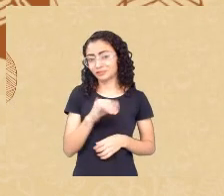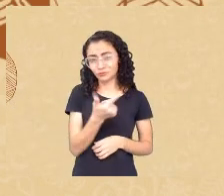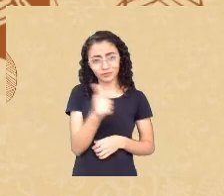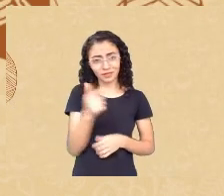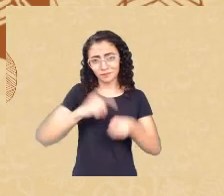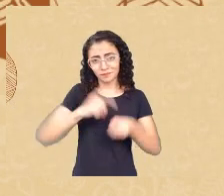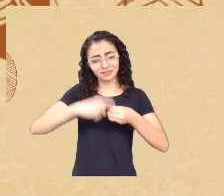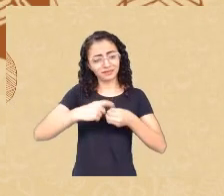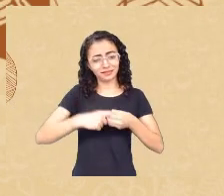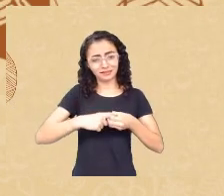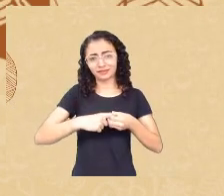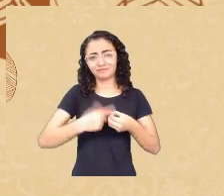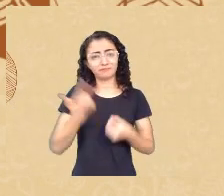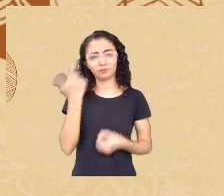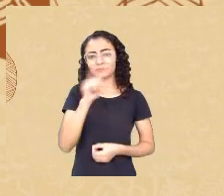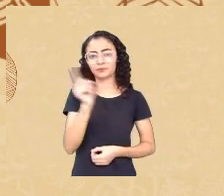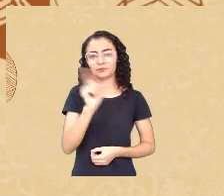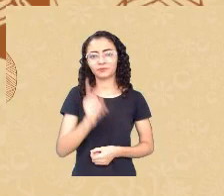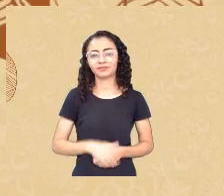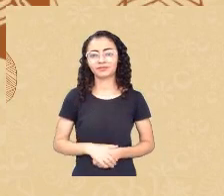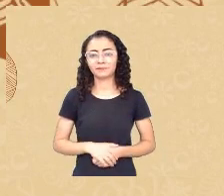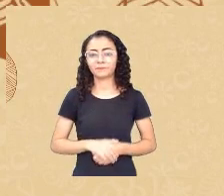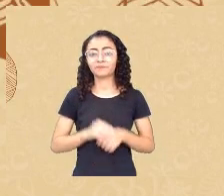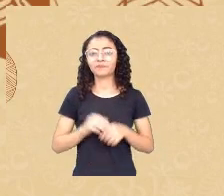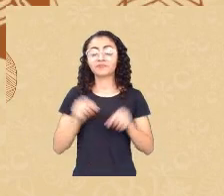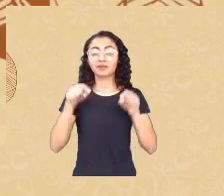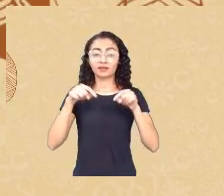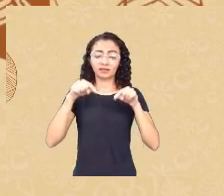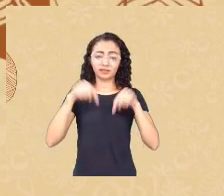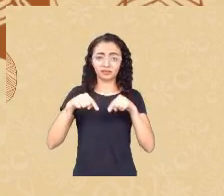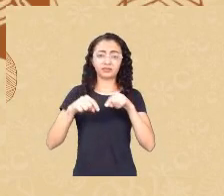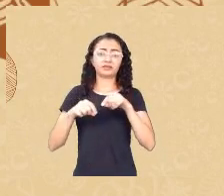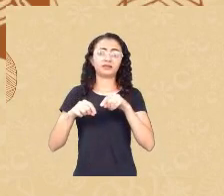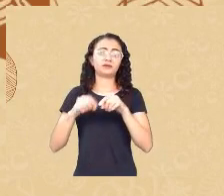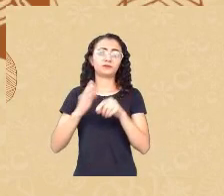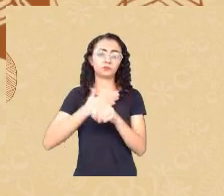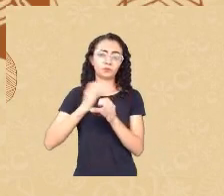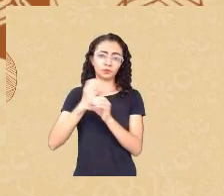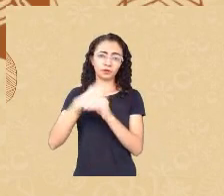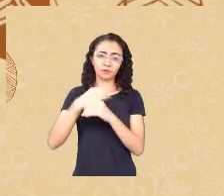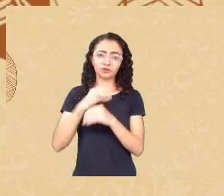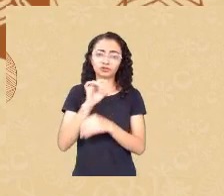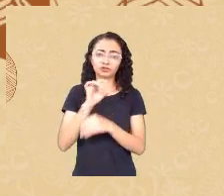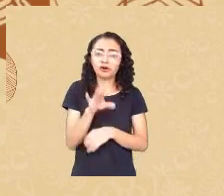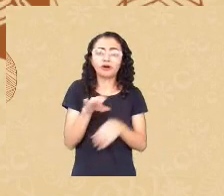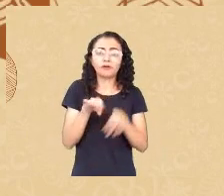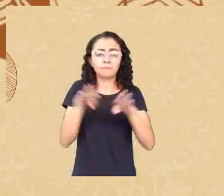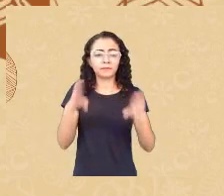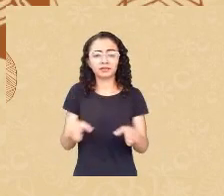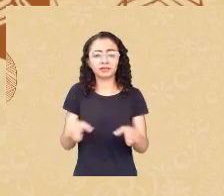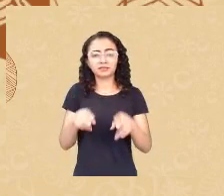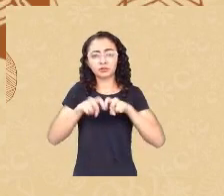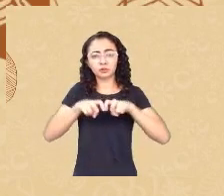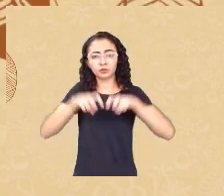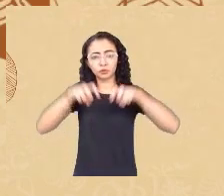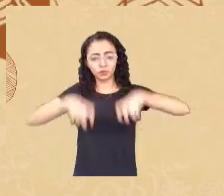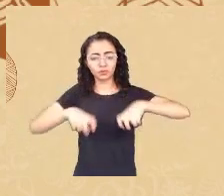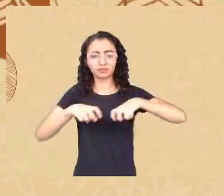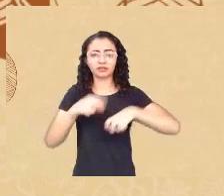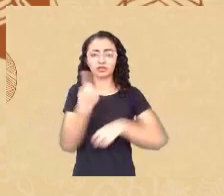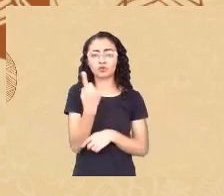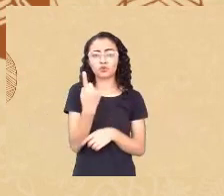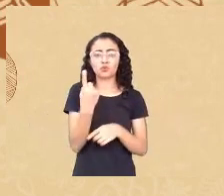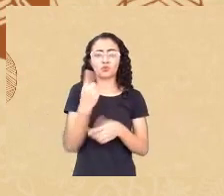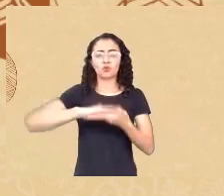do meu laboratório tem um computador uma impressora e uma mesa com duas cadeiras e eu não sei nem como porque faz tanto tempo que eu não fui lá